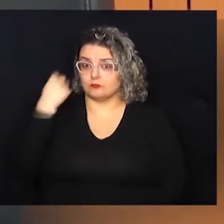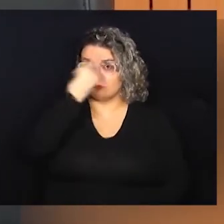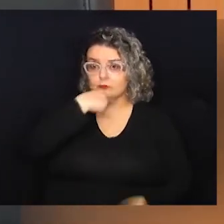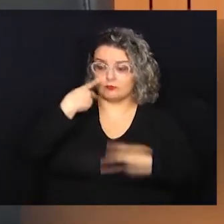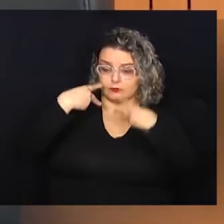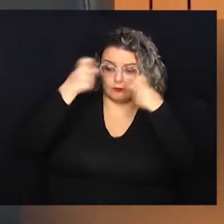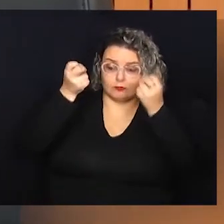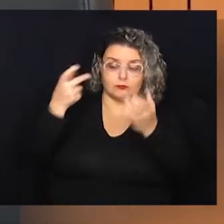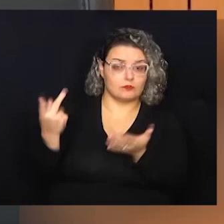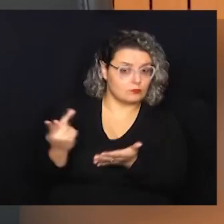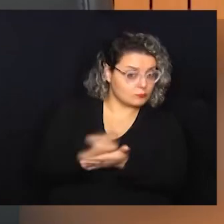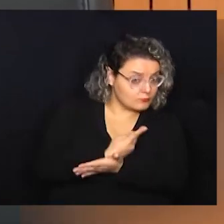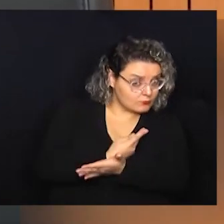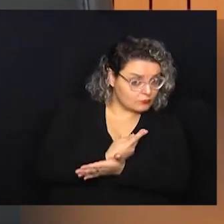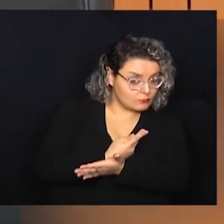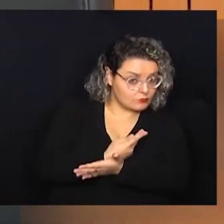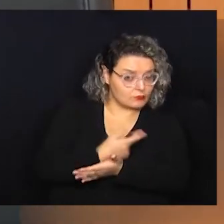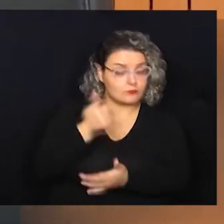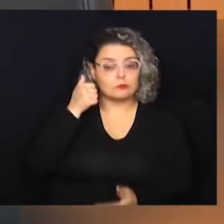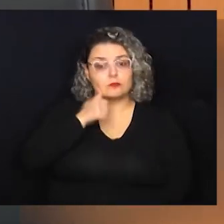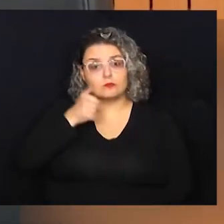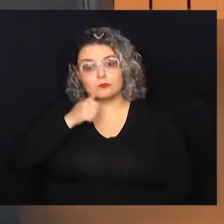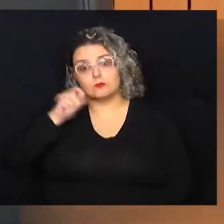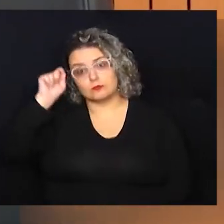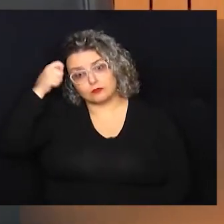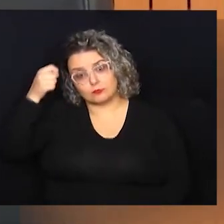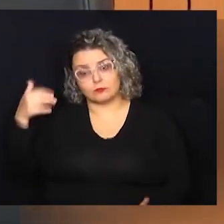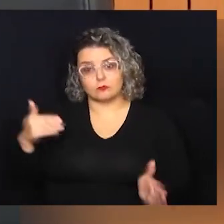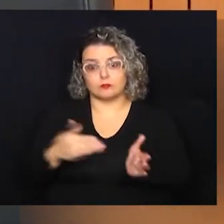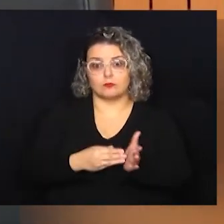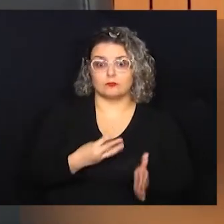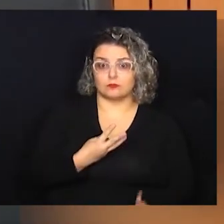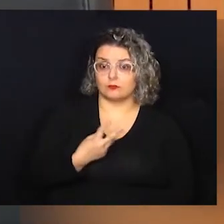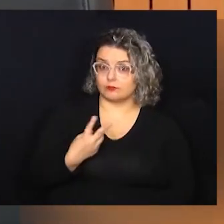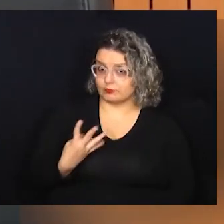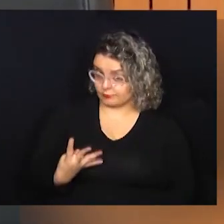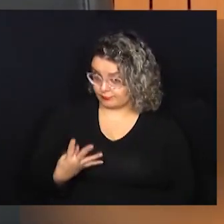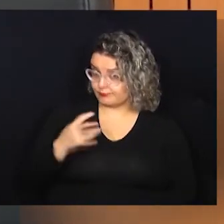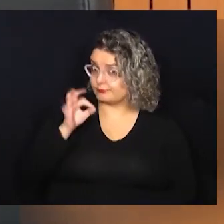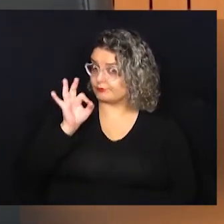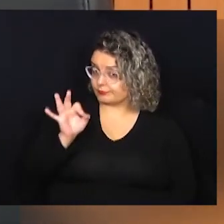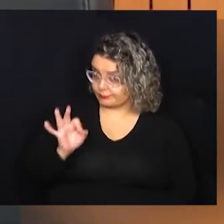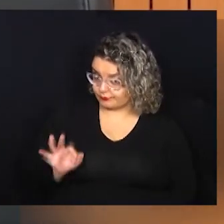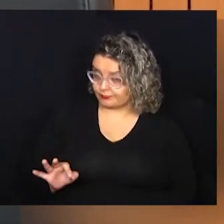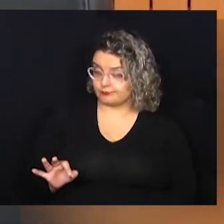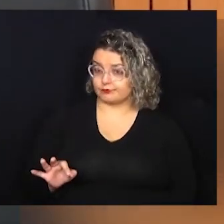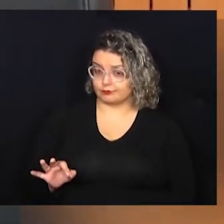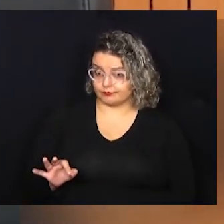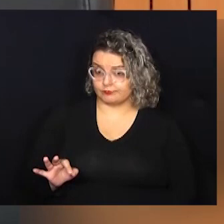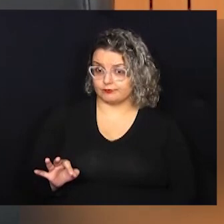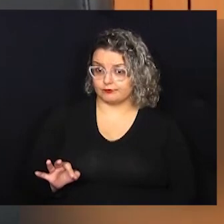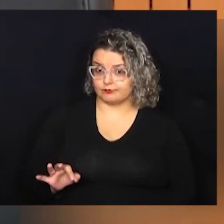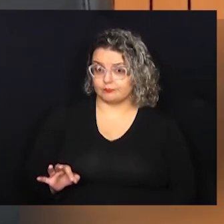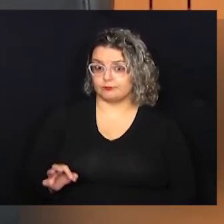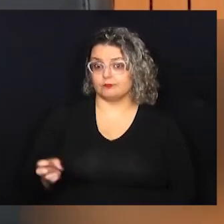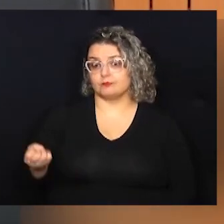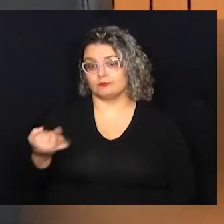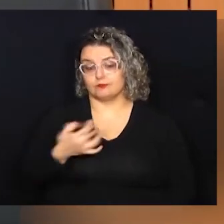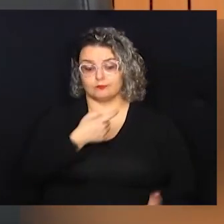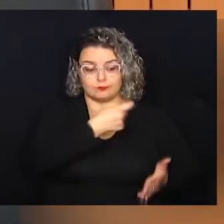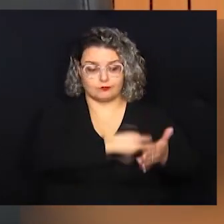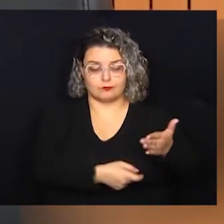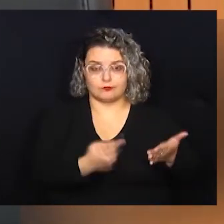reconhecimento facial errava para mulheres negras em até 34%. Já